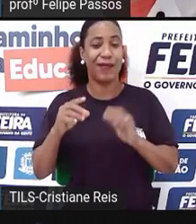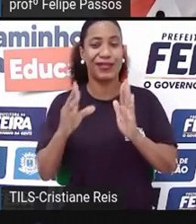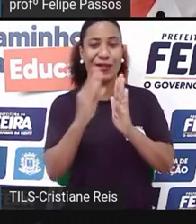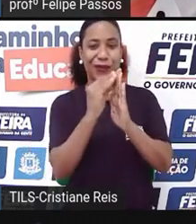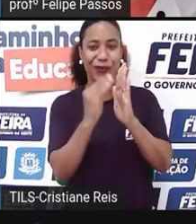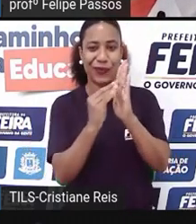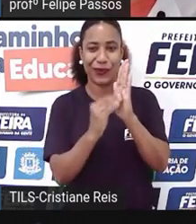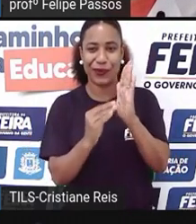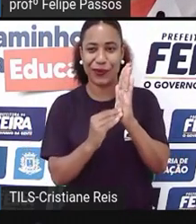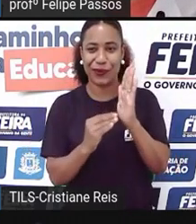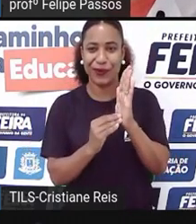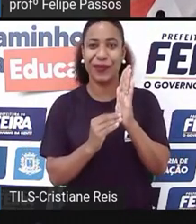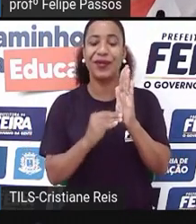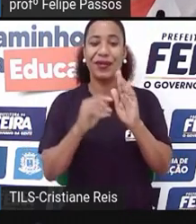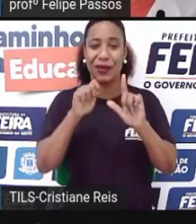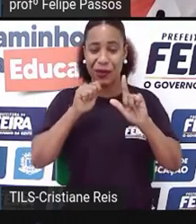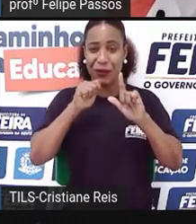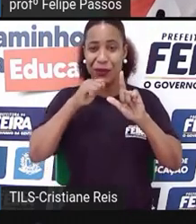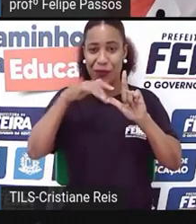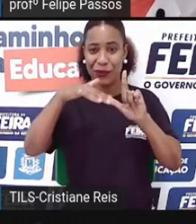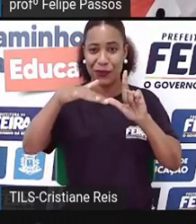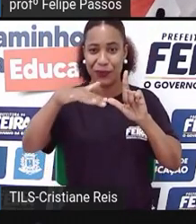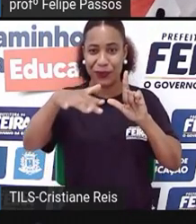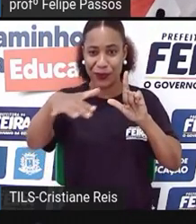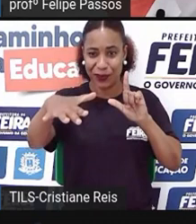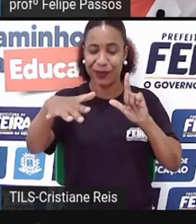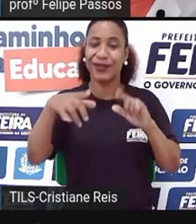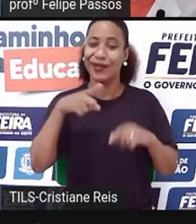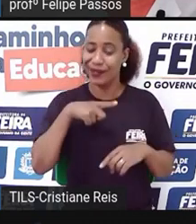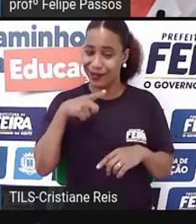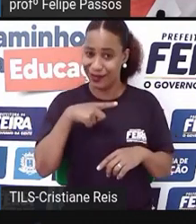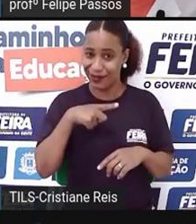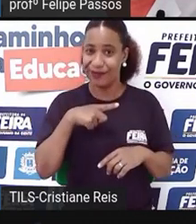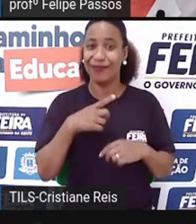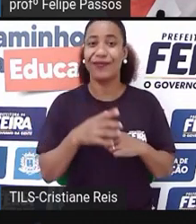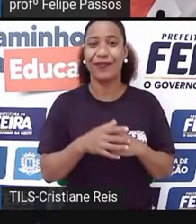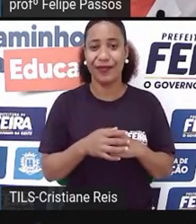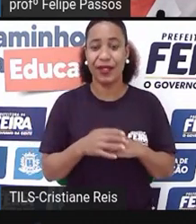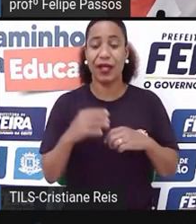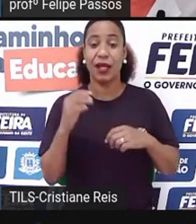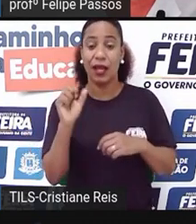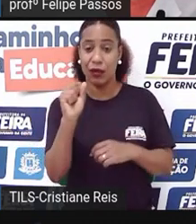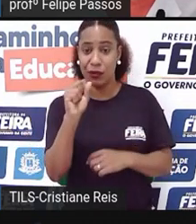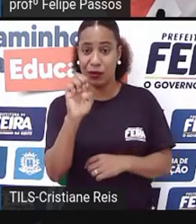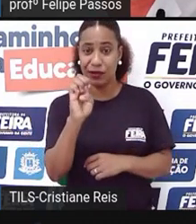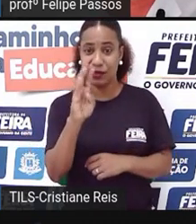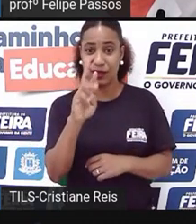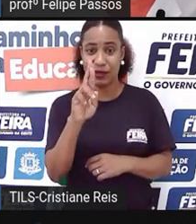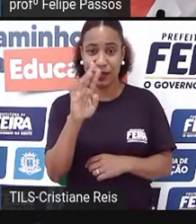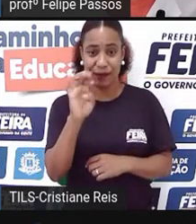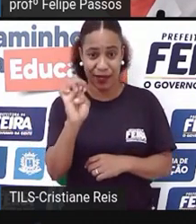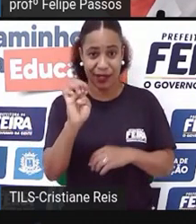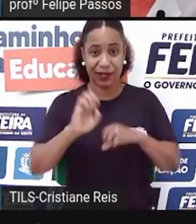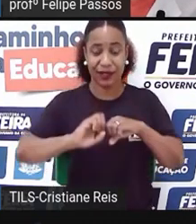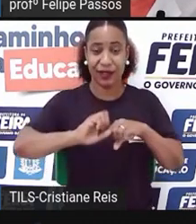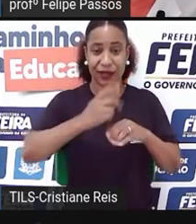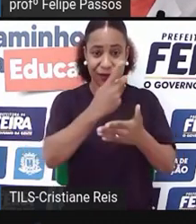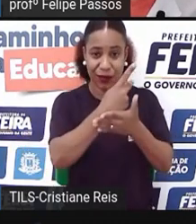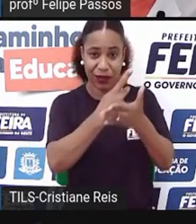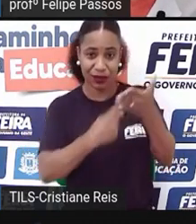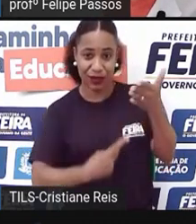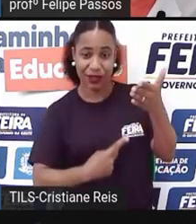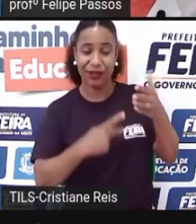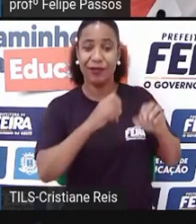o SEBRAE, inclusive, tem um projeto para a educação empreendedora, inclusive, aplicamos no Brasil todo,